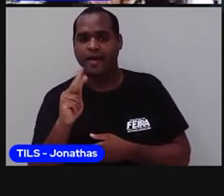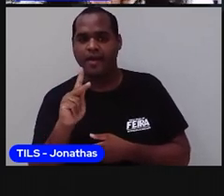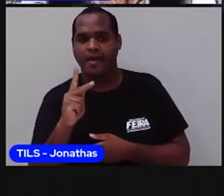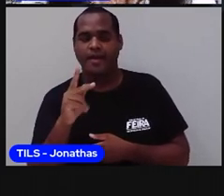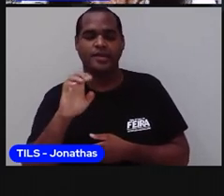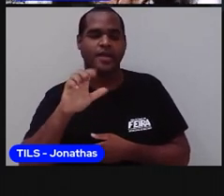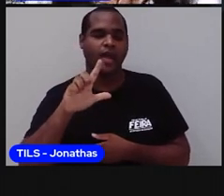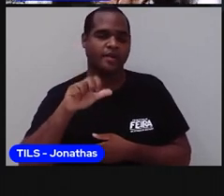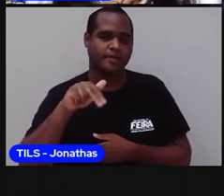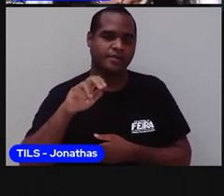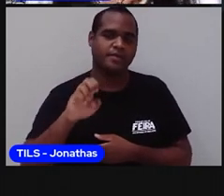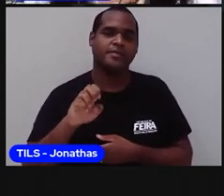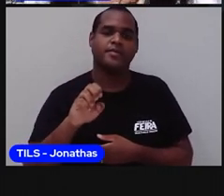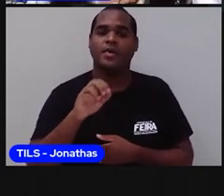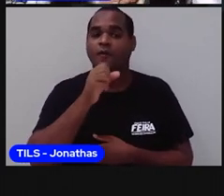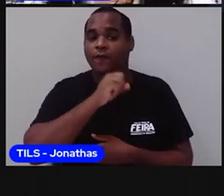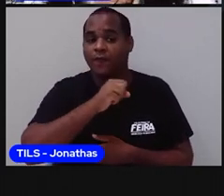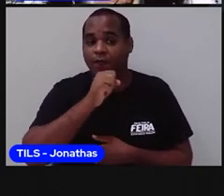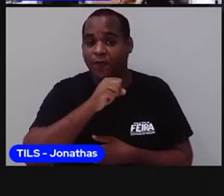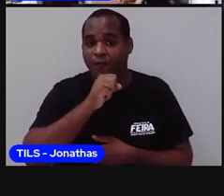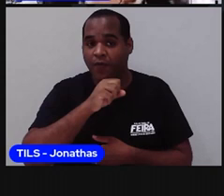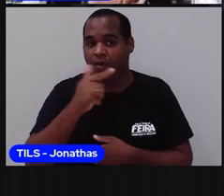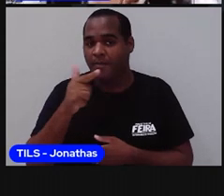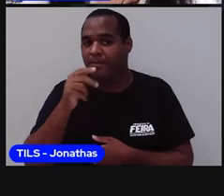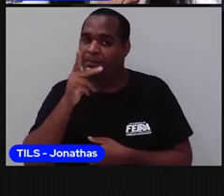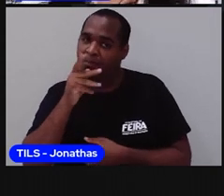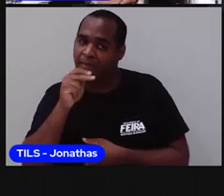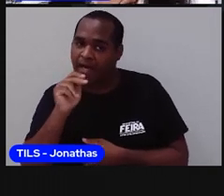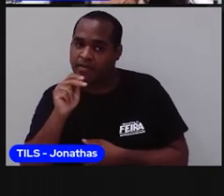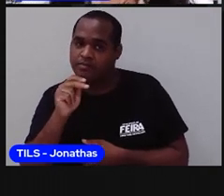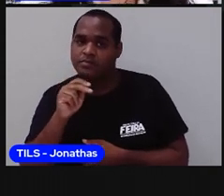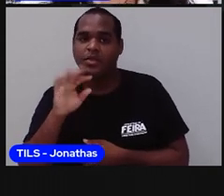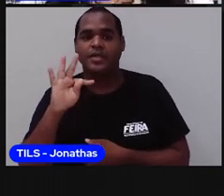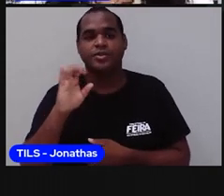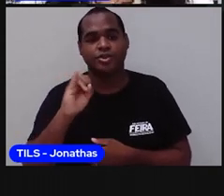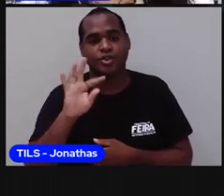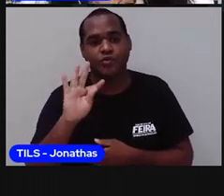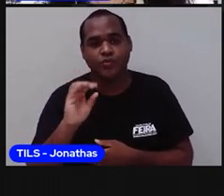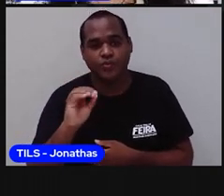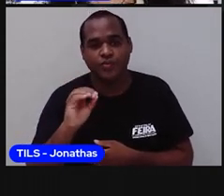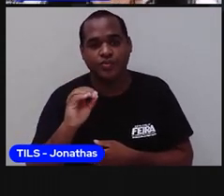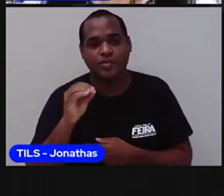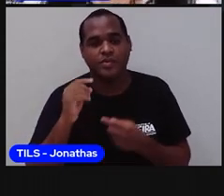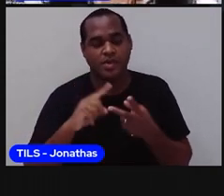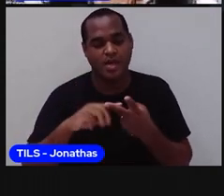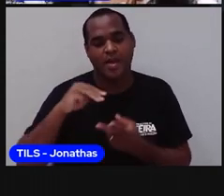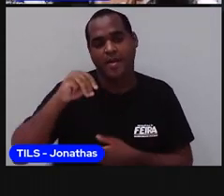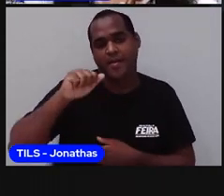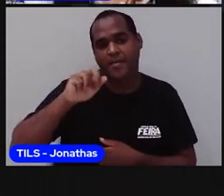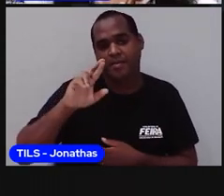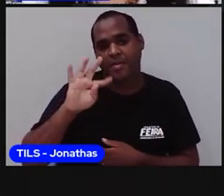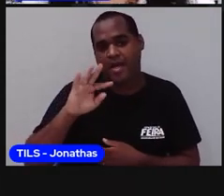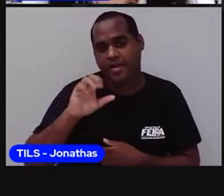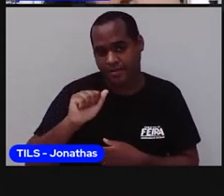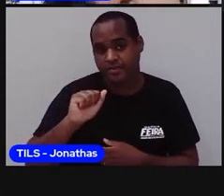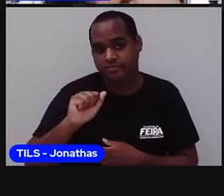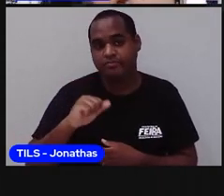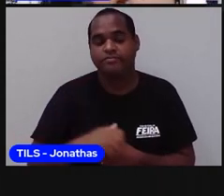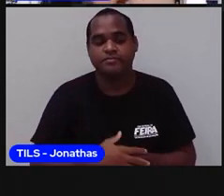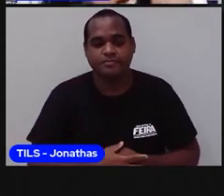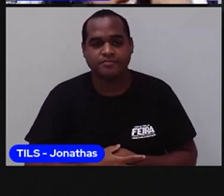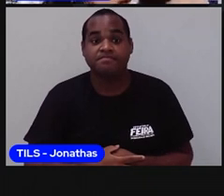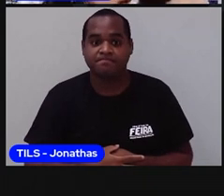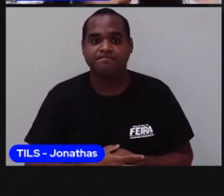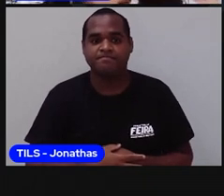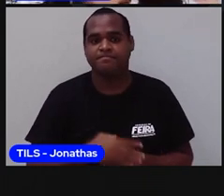Os avós paternos. Tito dos Anjos Silva e Marta Alves Silva. Lembrando